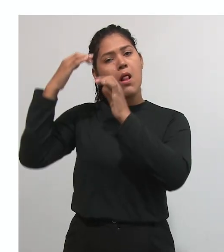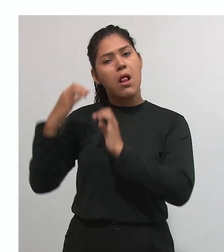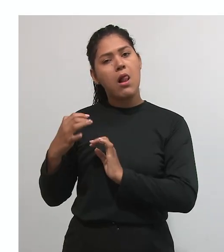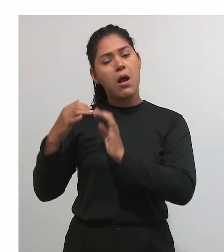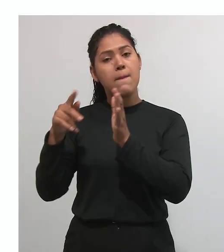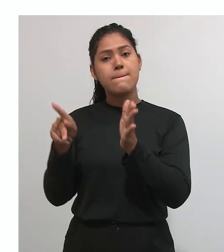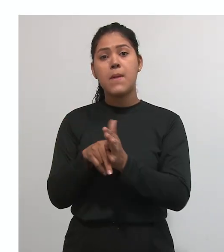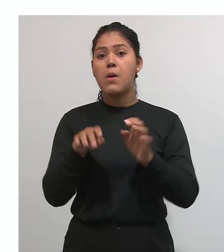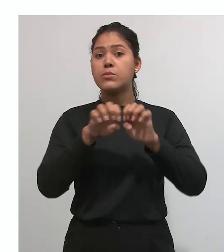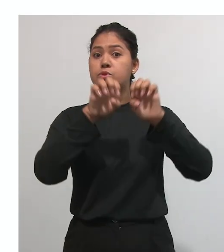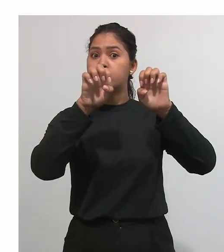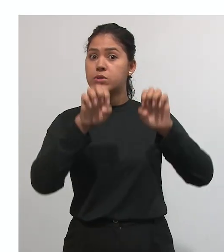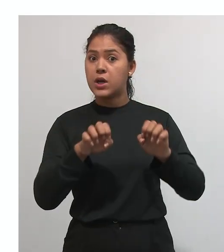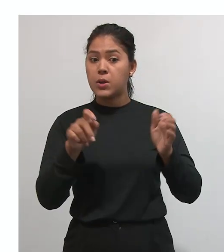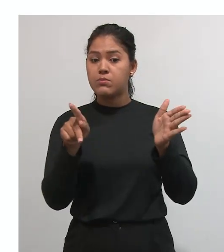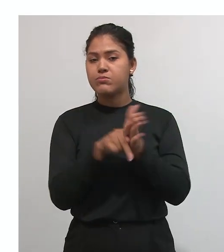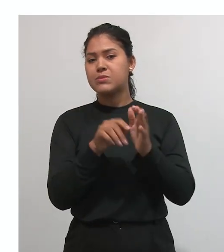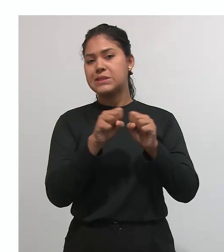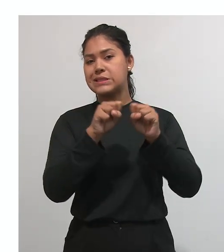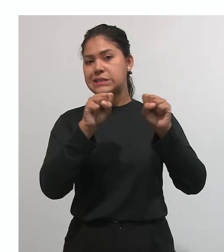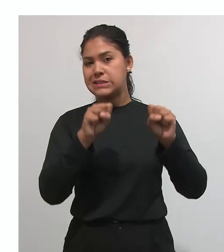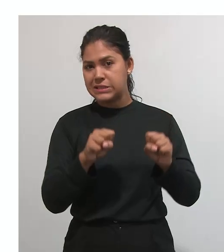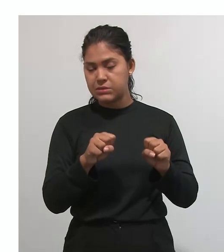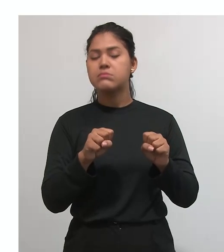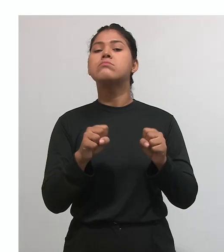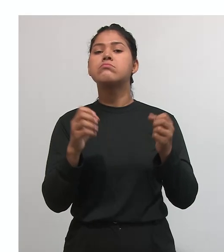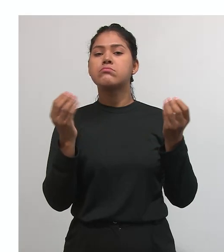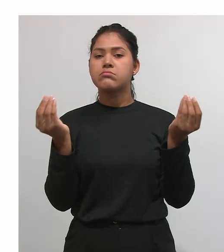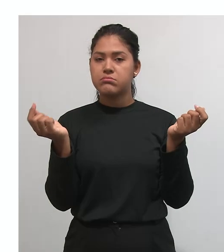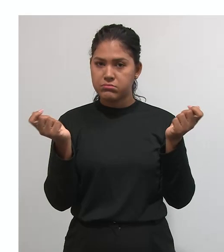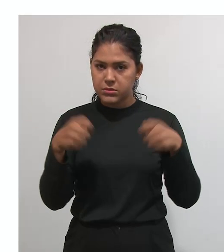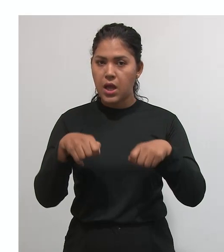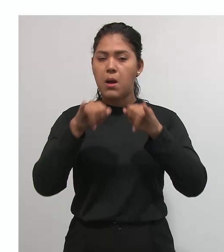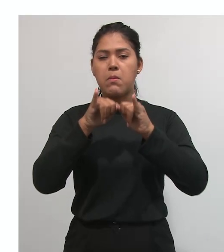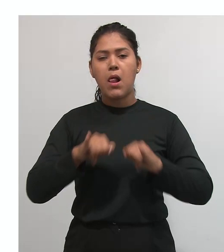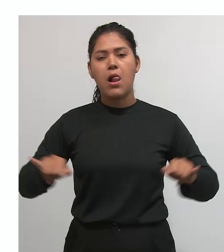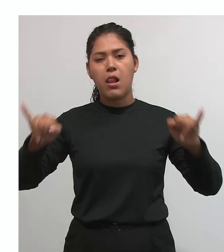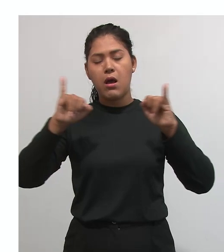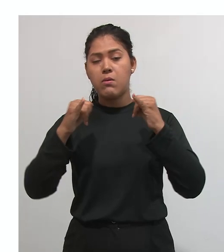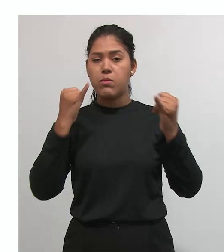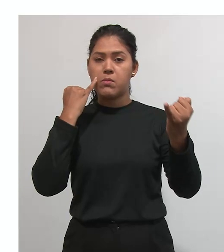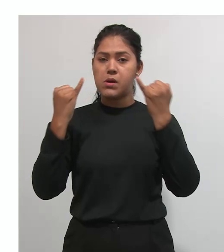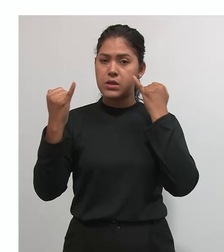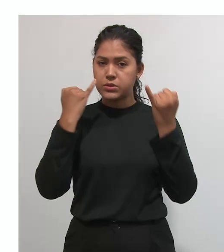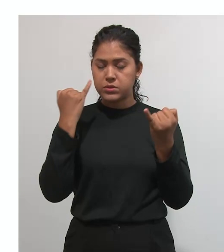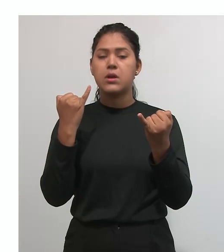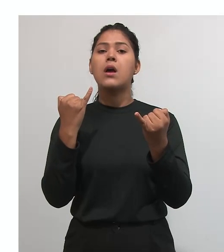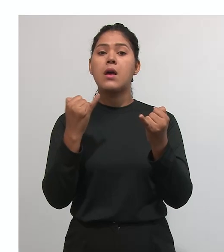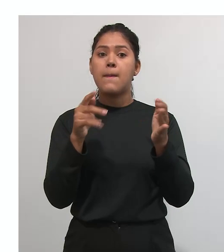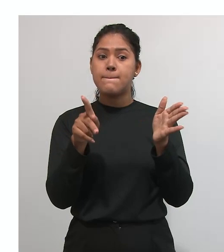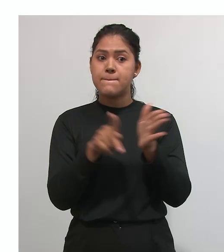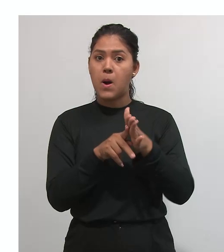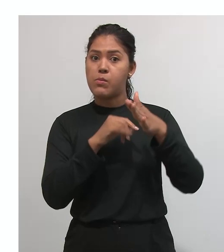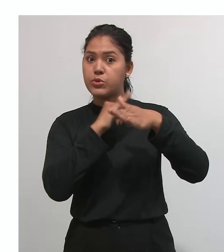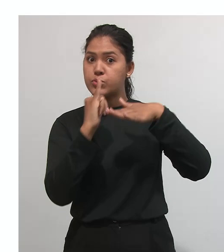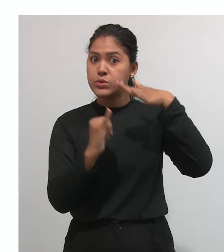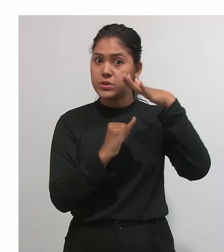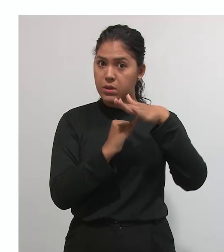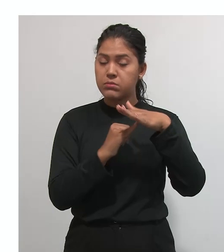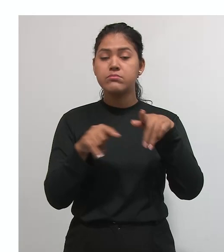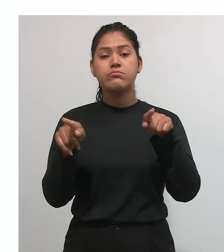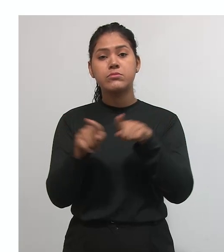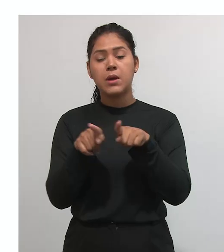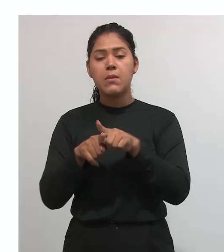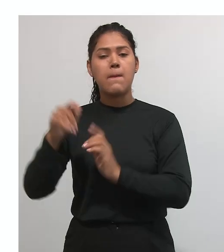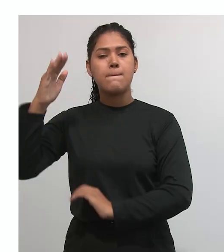estruturada e sistemática, facilitando a disseminação de informações entre acadêmicos, profissionais